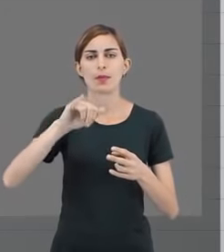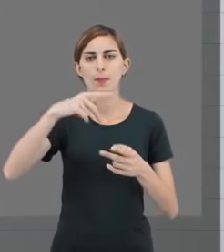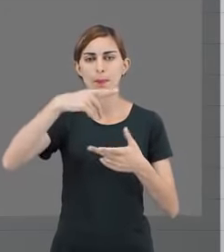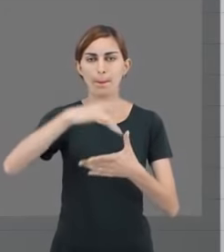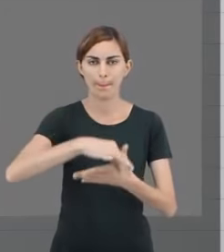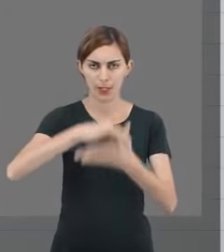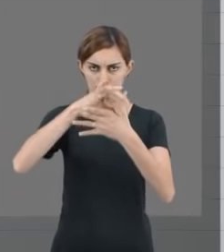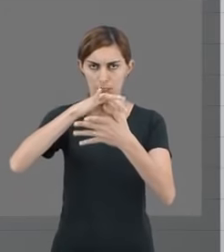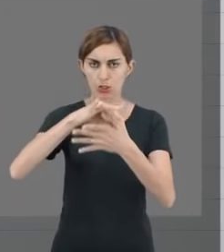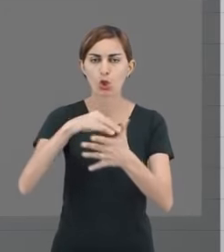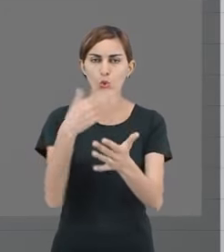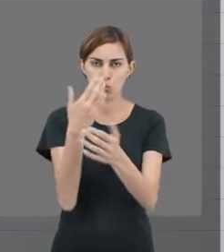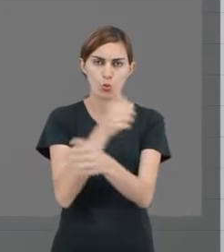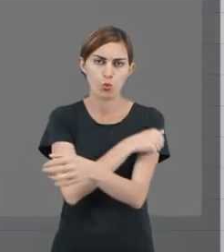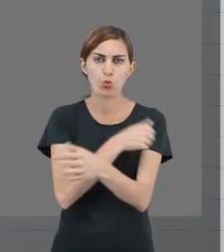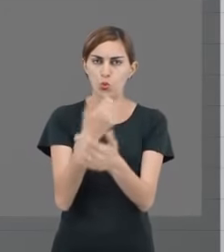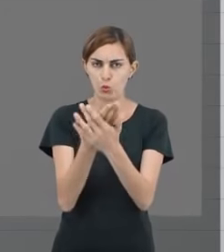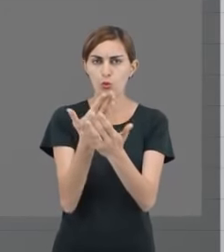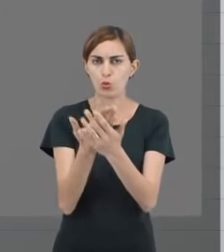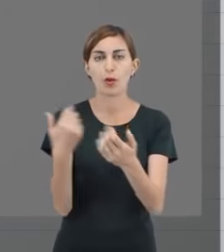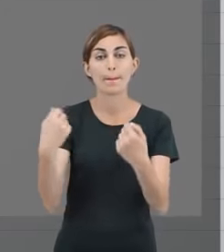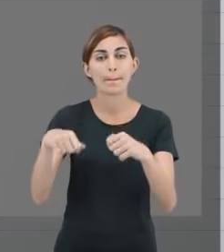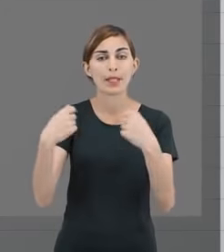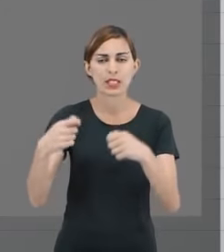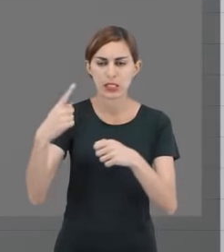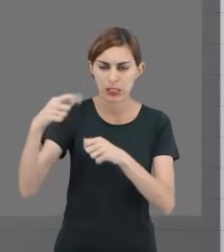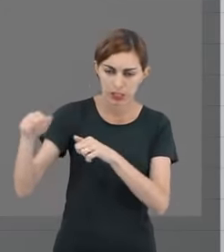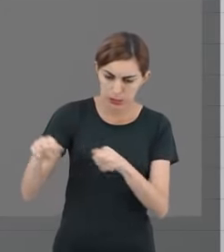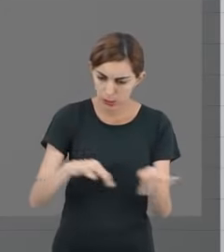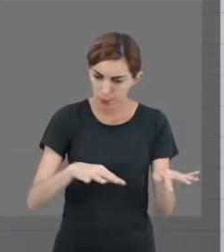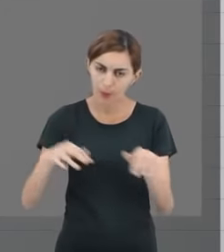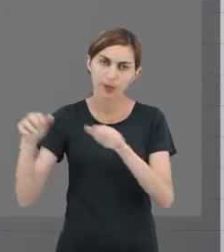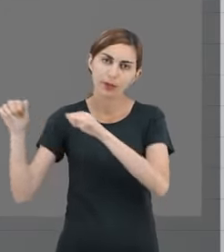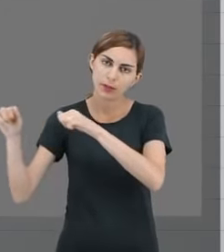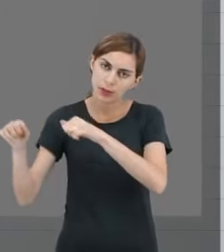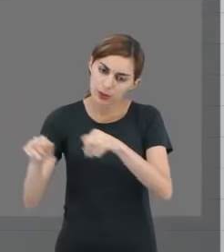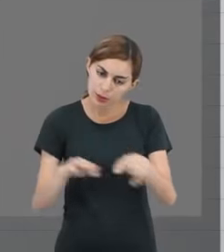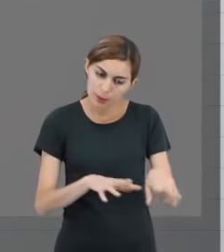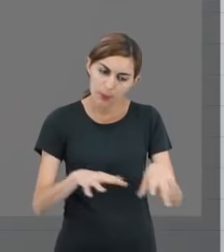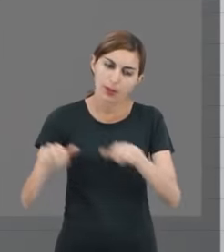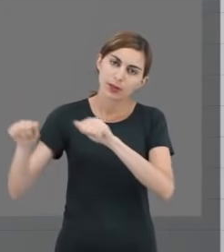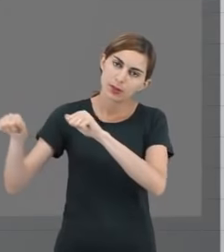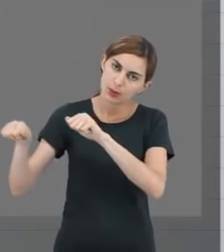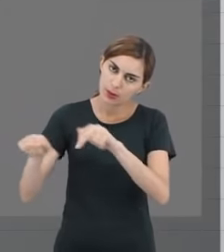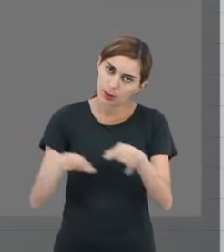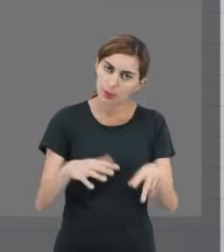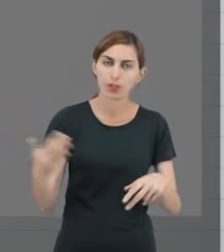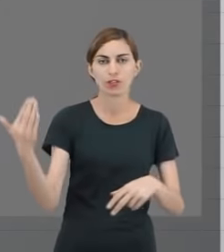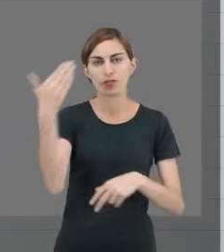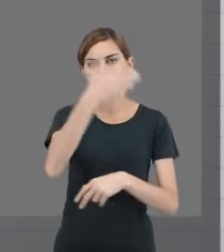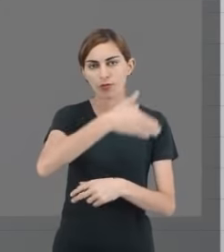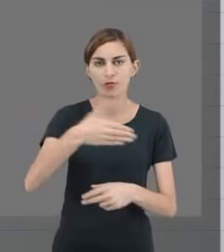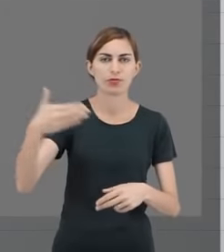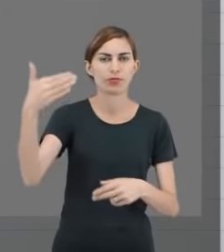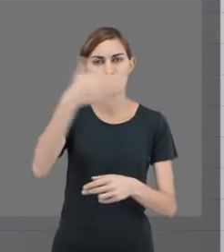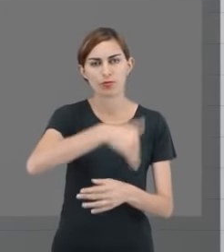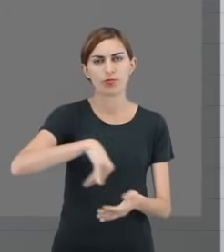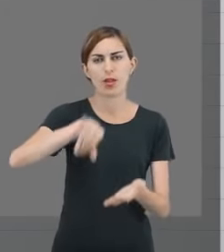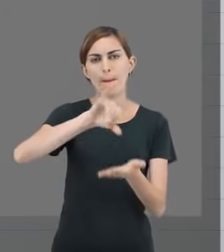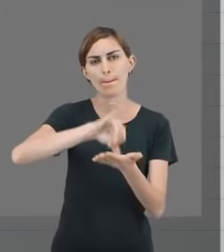o estudante precisa, todas as semanas, ir aos polos de apoio presencial para